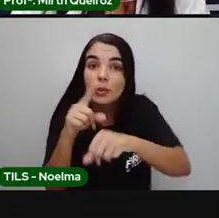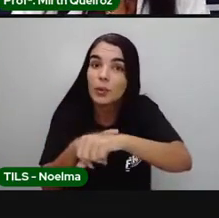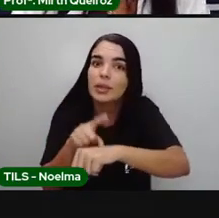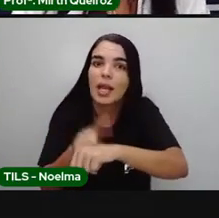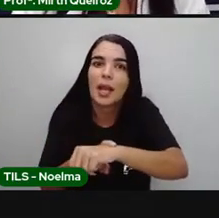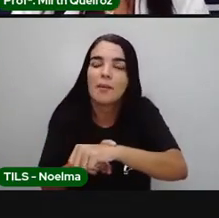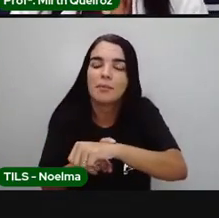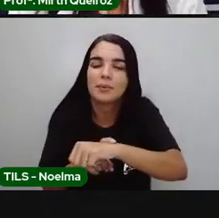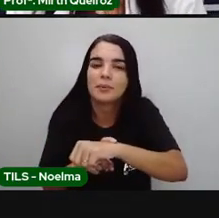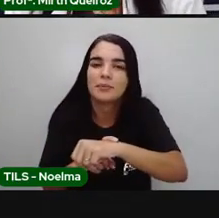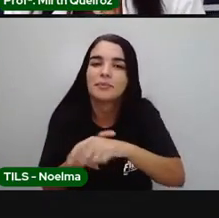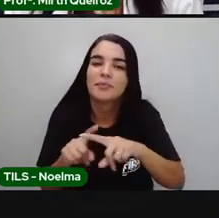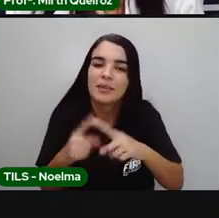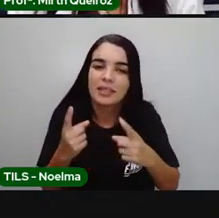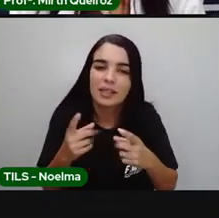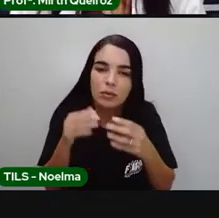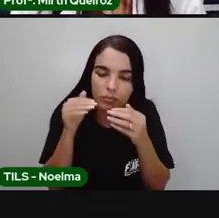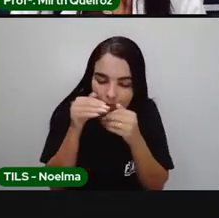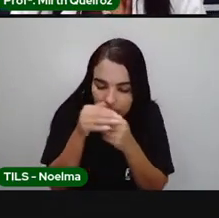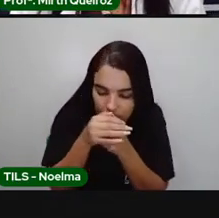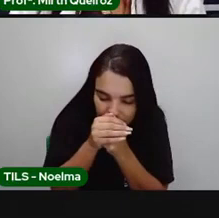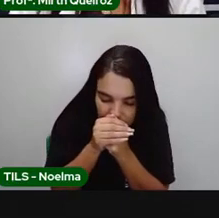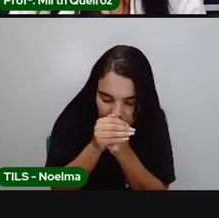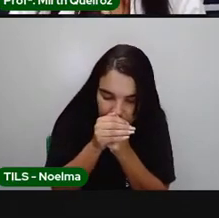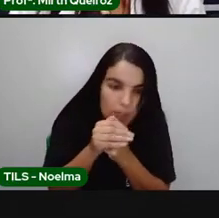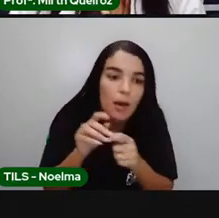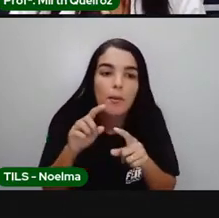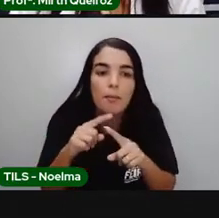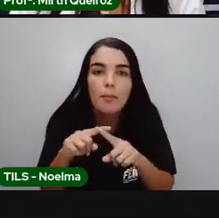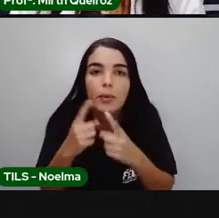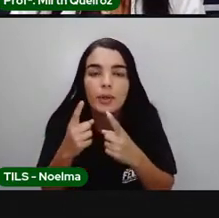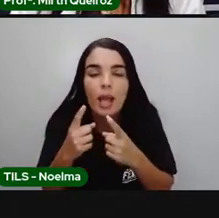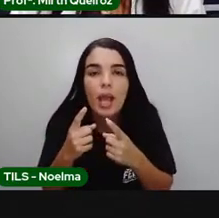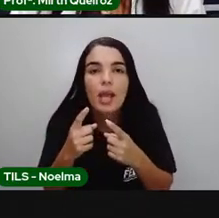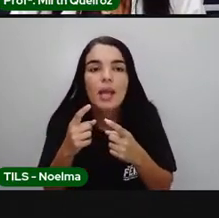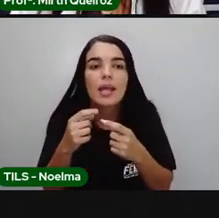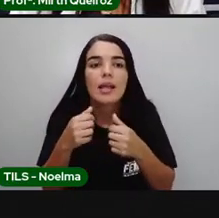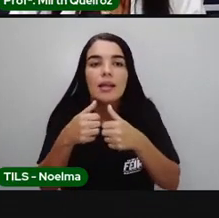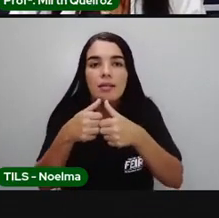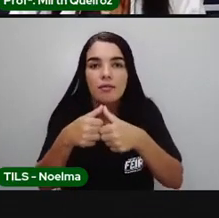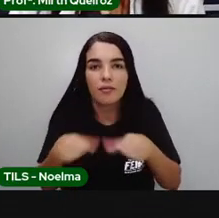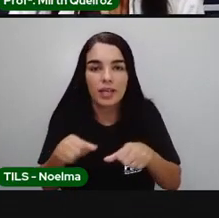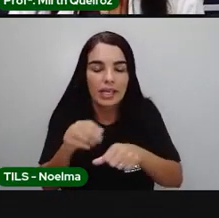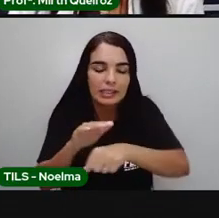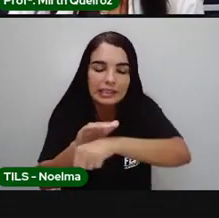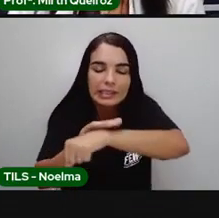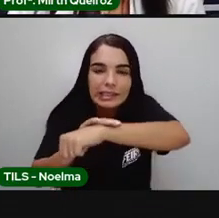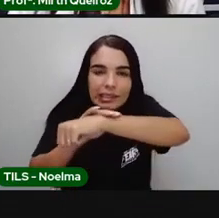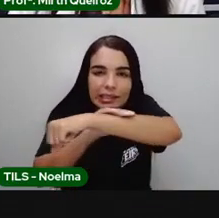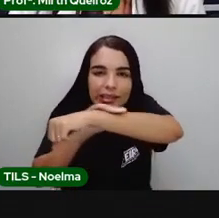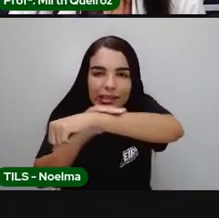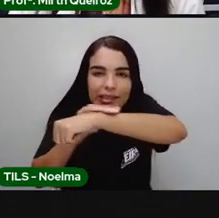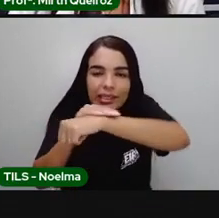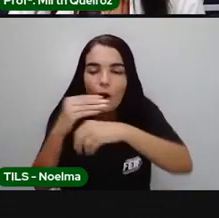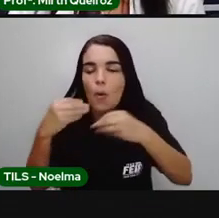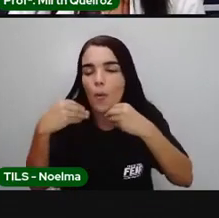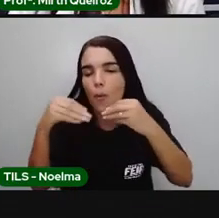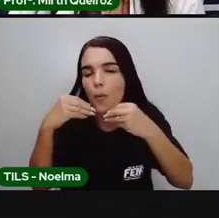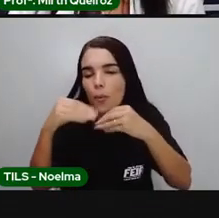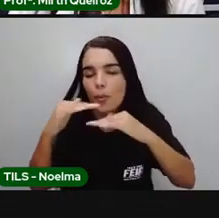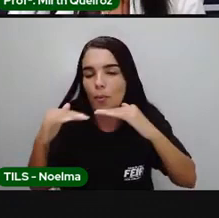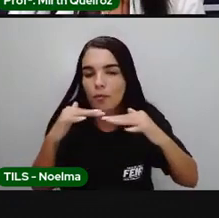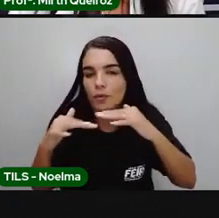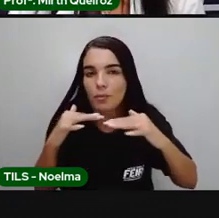muito, muito, muito fria, eles entram em hibernação. Que é a perda temporária e completa da sensibilidade do movimento